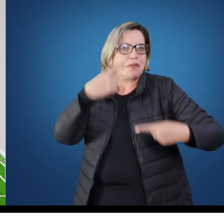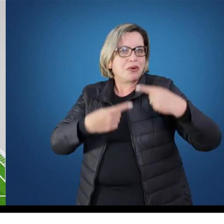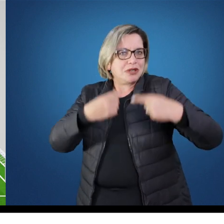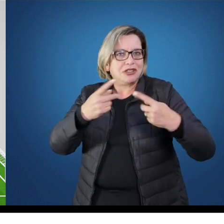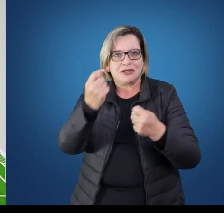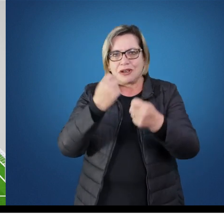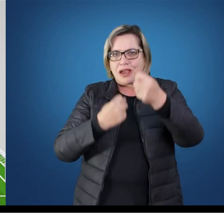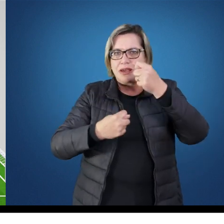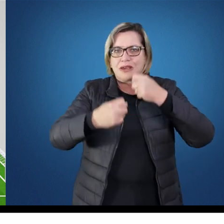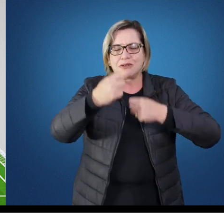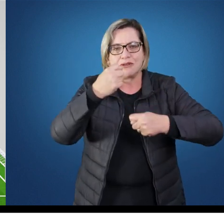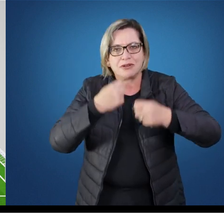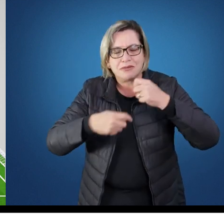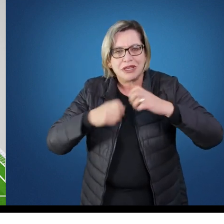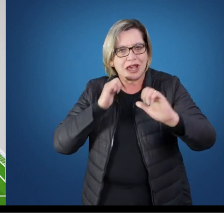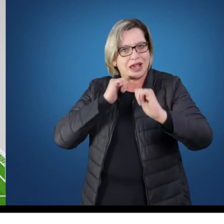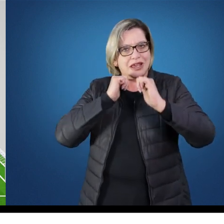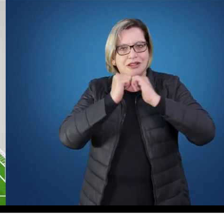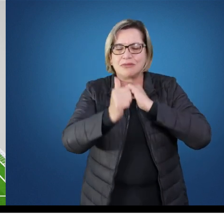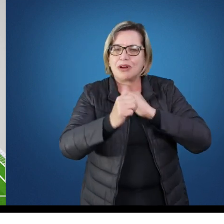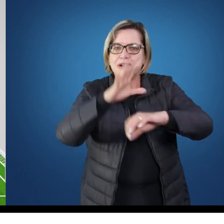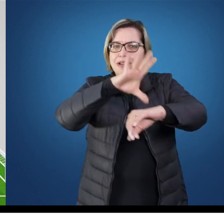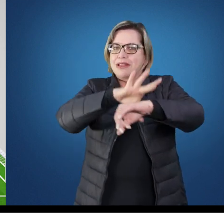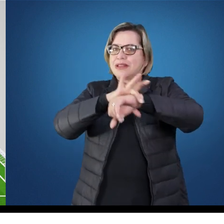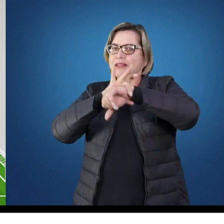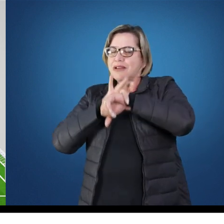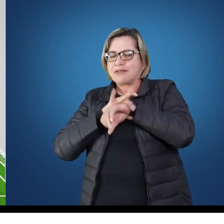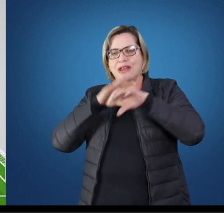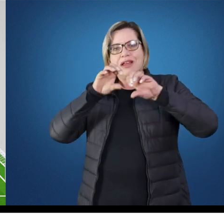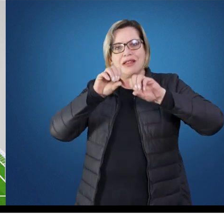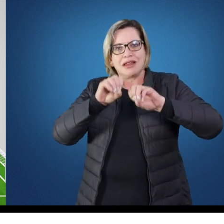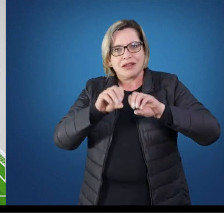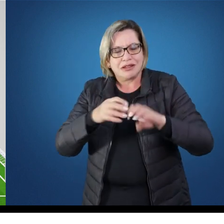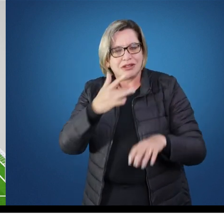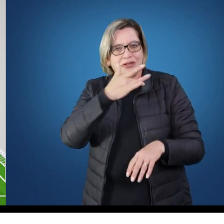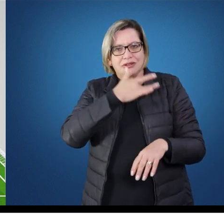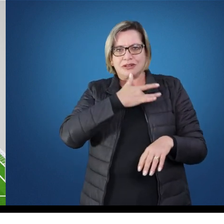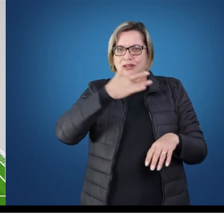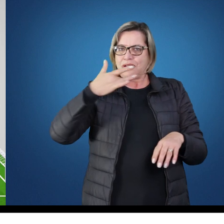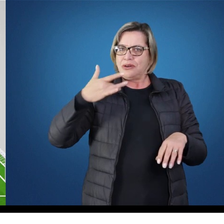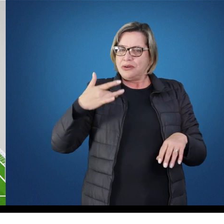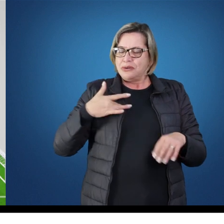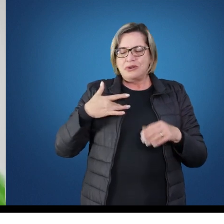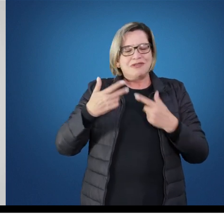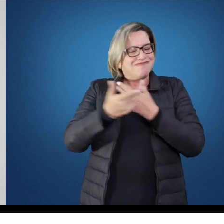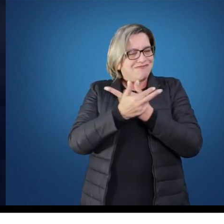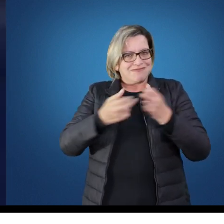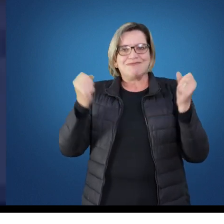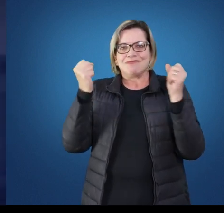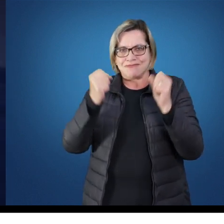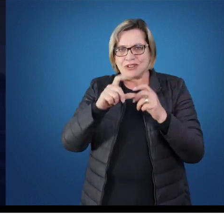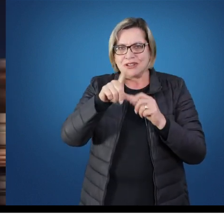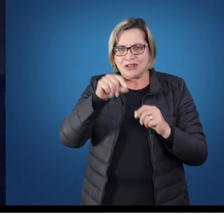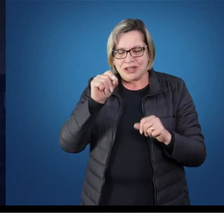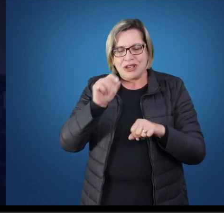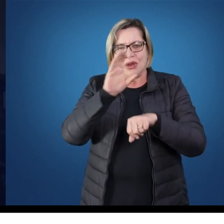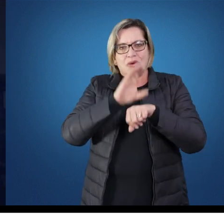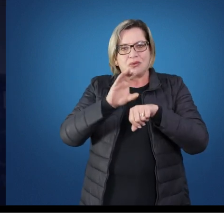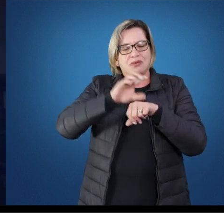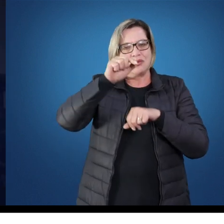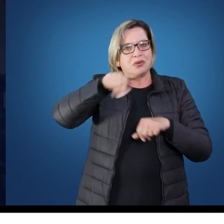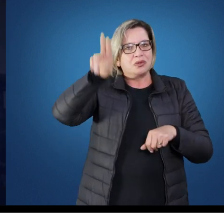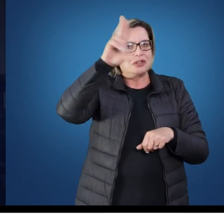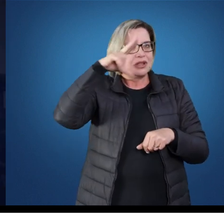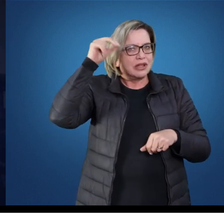política, economia, esportes, segurança, educação, saúde, entre outras. O curso na